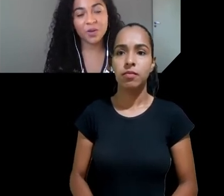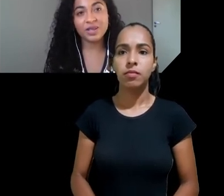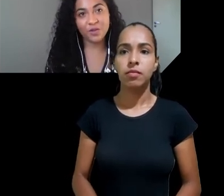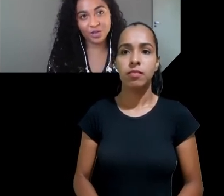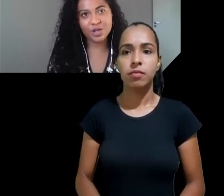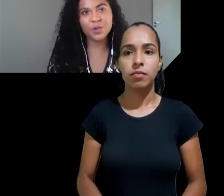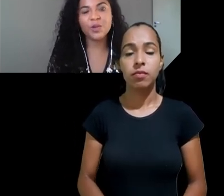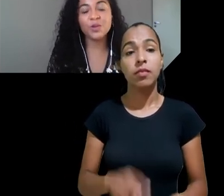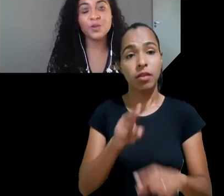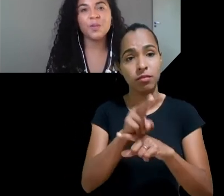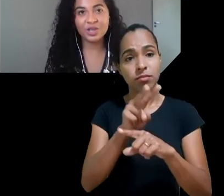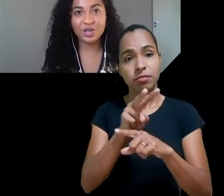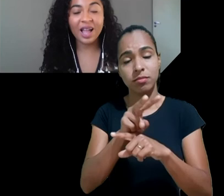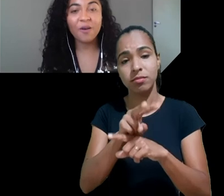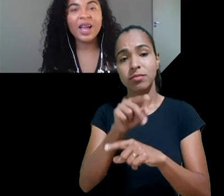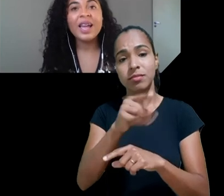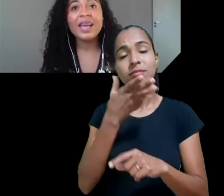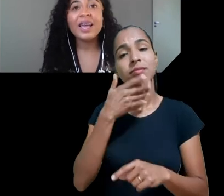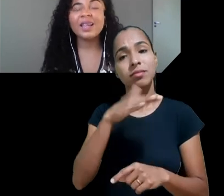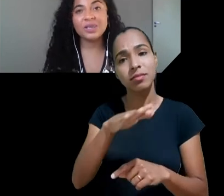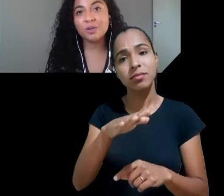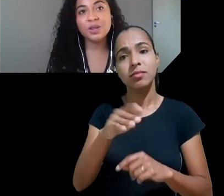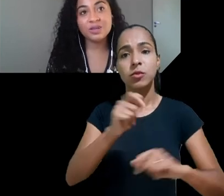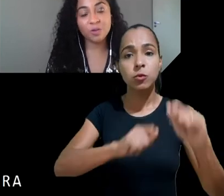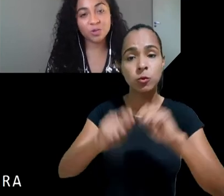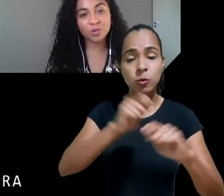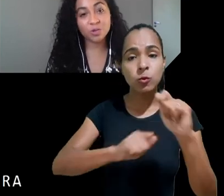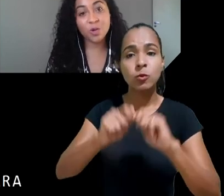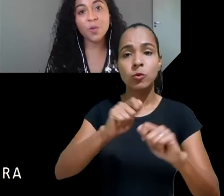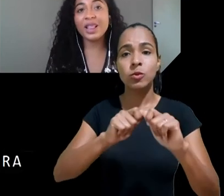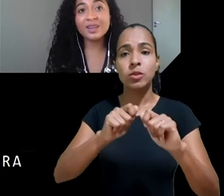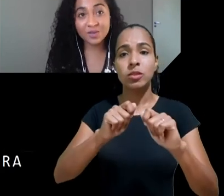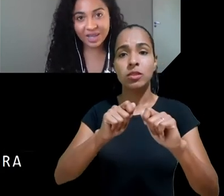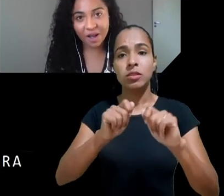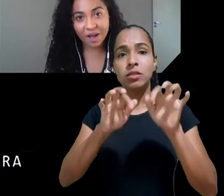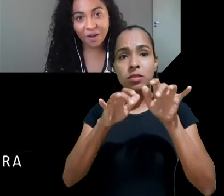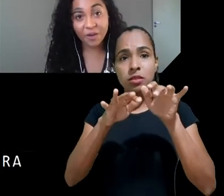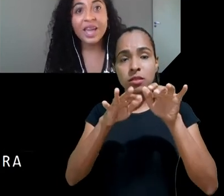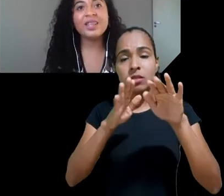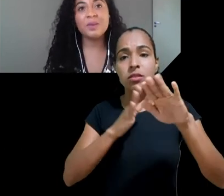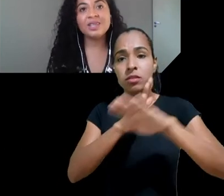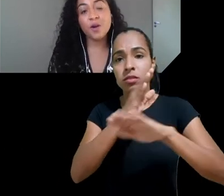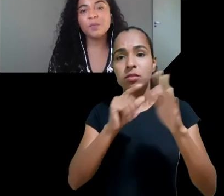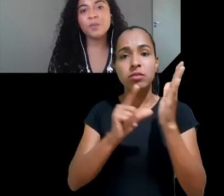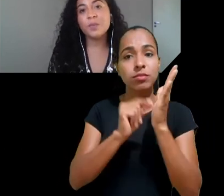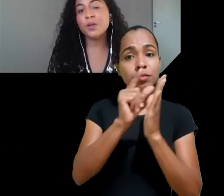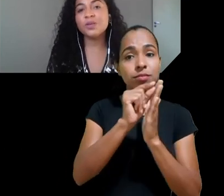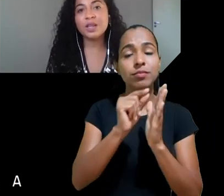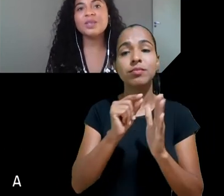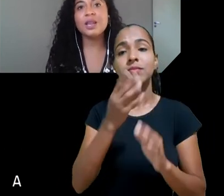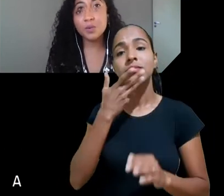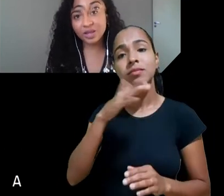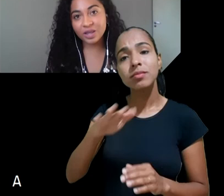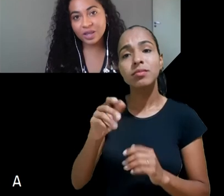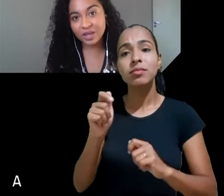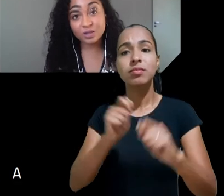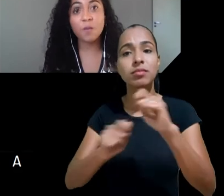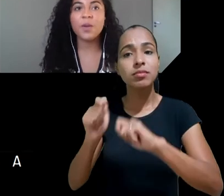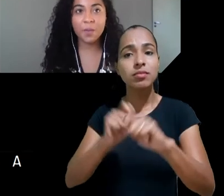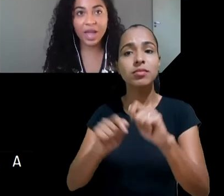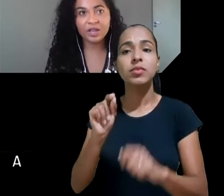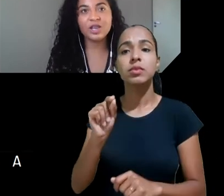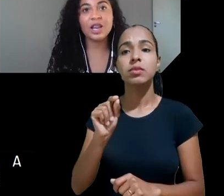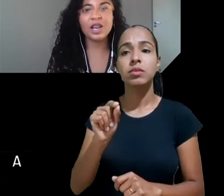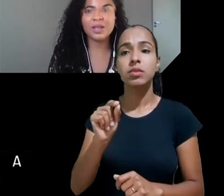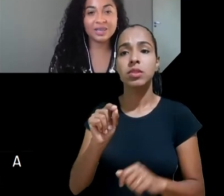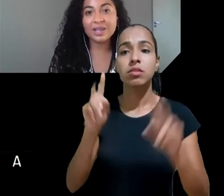exploração comercial infantil no ambiente digital que a atuação do criança e consumo ela é transversal e também se volta para outros temas importantes